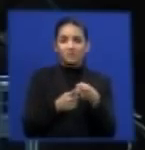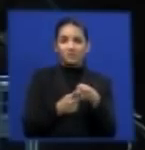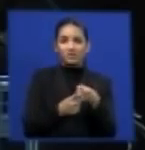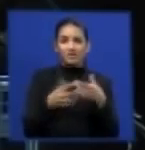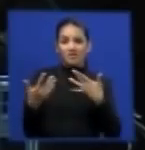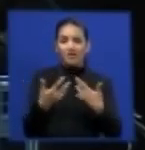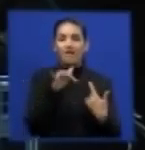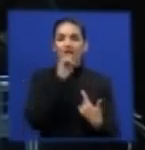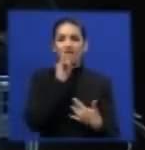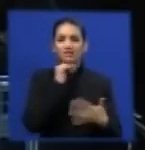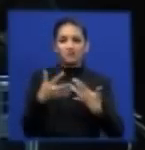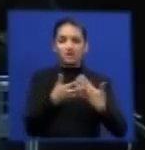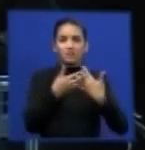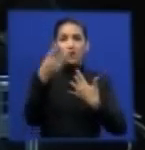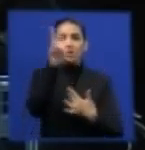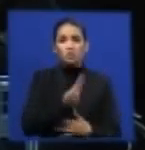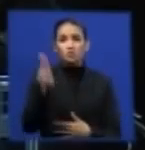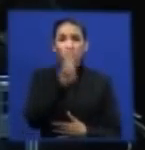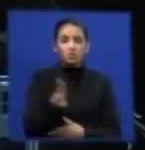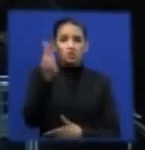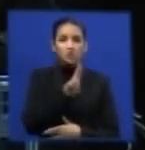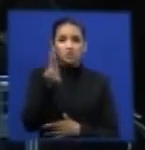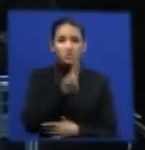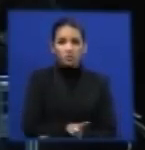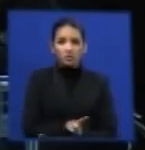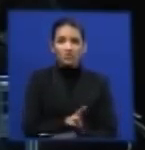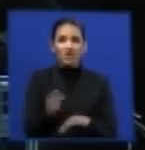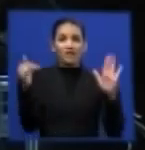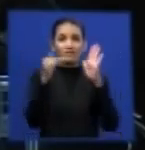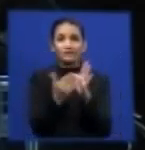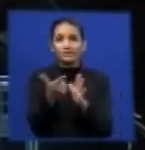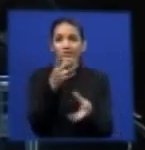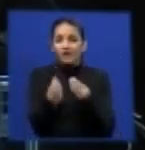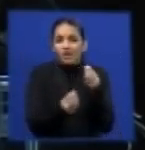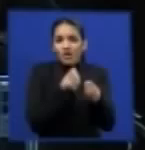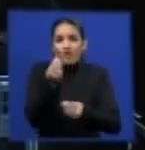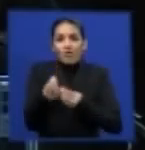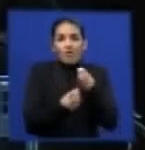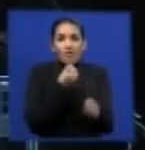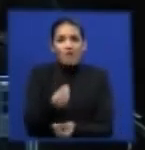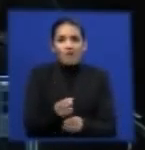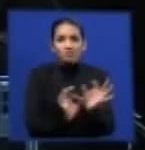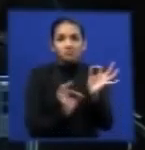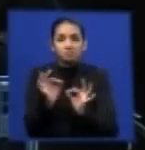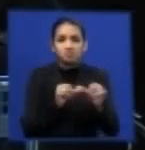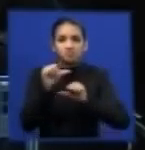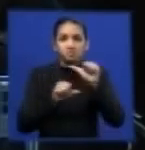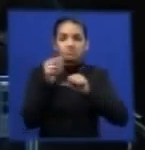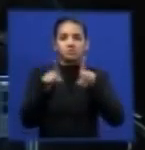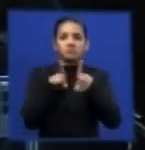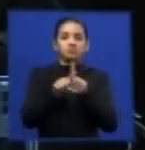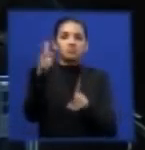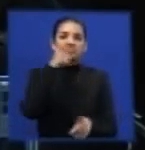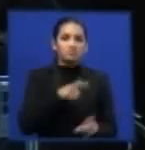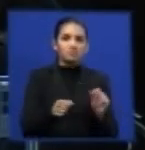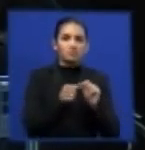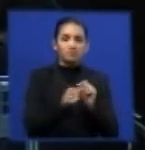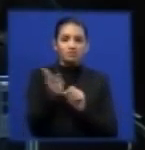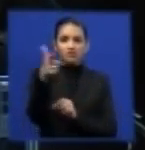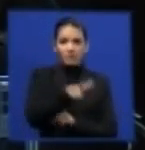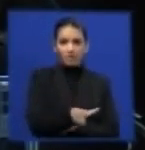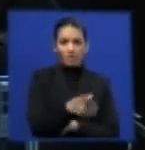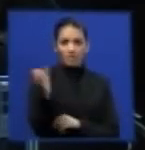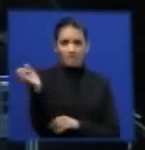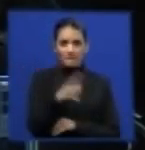demonstra nesse estudo feito pela Confederação Nacional do Transporte, onde 1 milhão e 600 mil